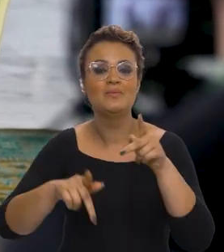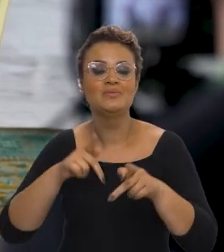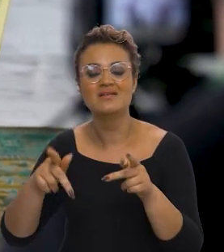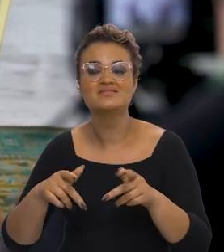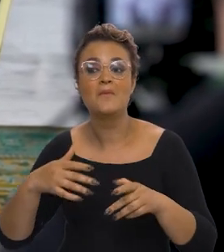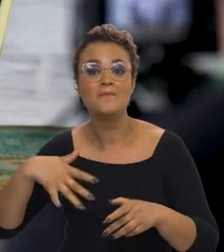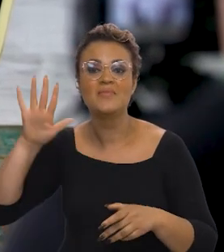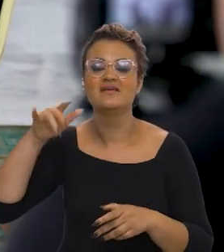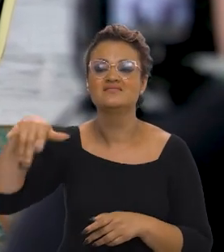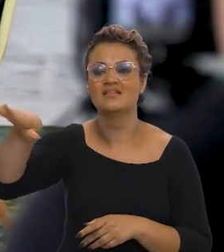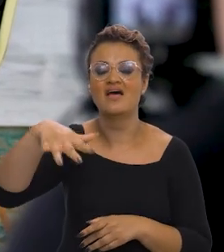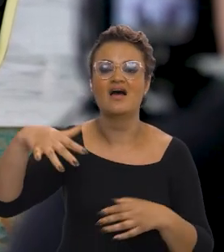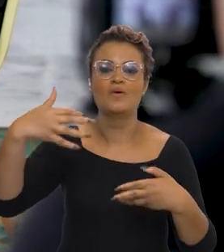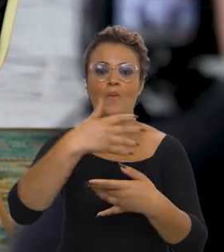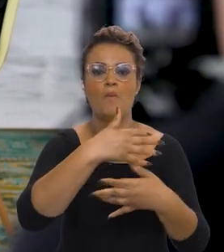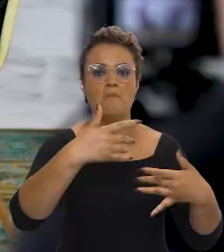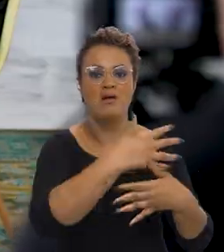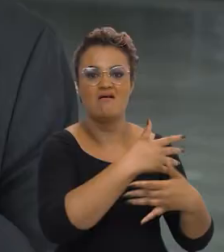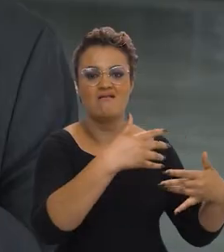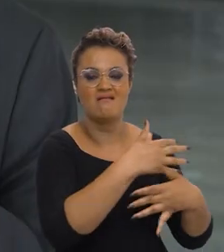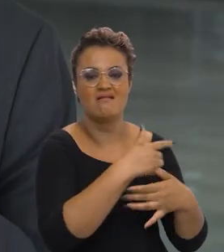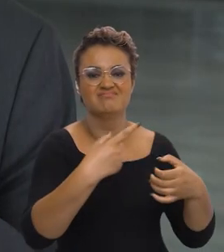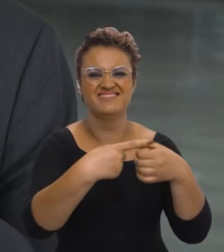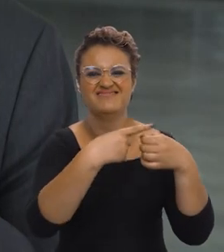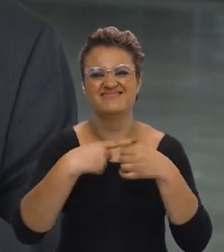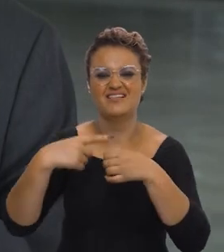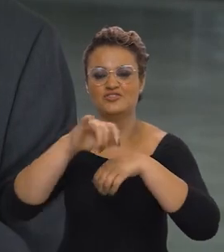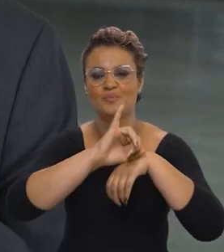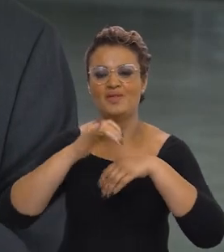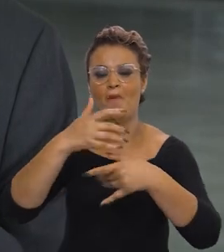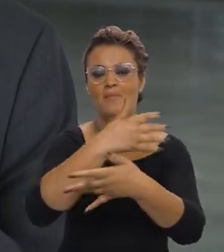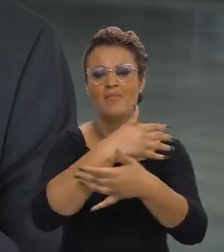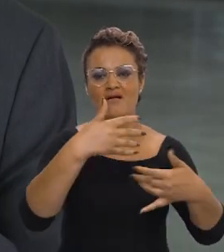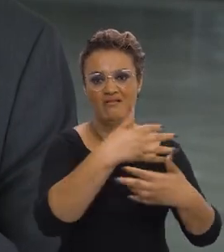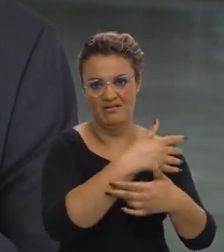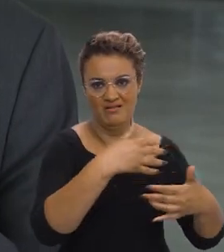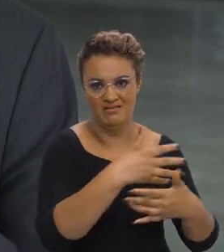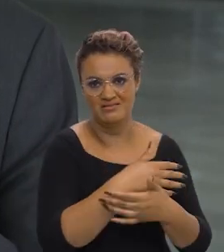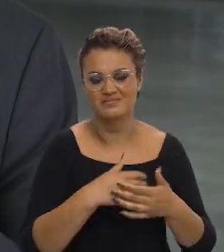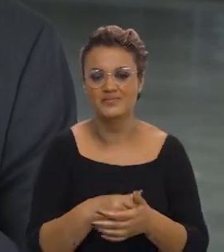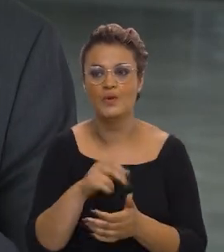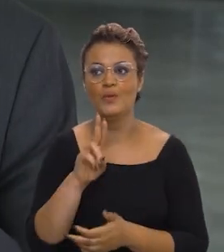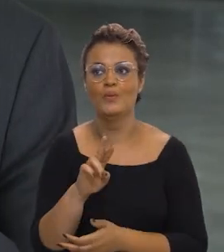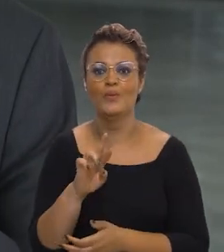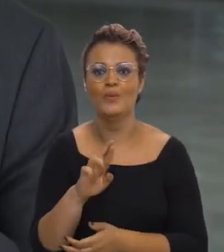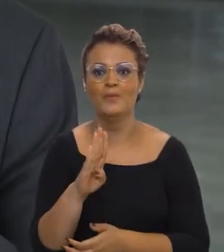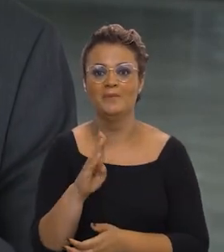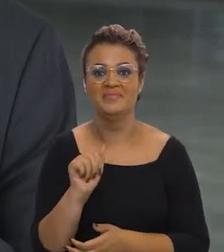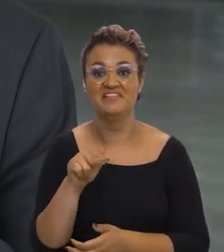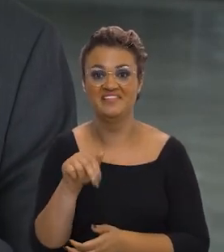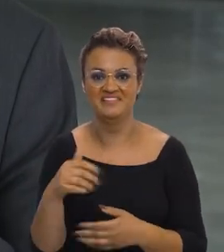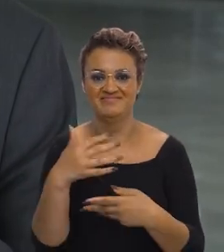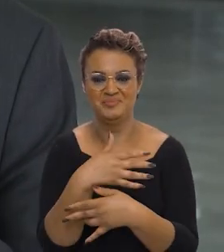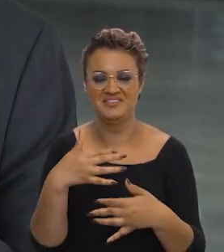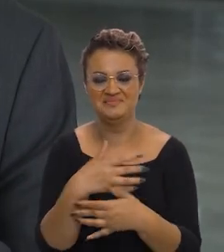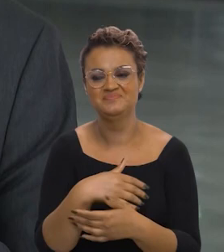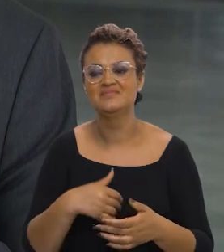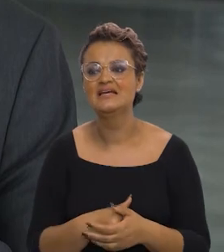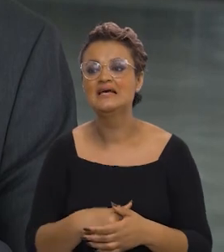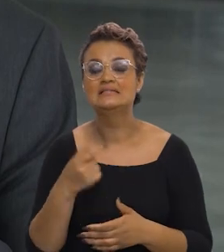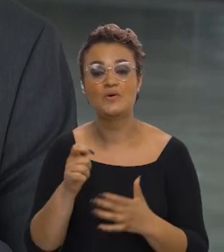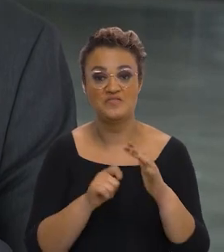população está nos centros urbanos, está nas grandes cidades, Então, a maior parte do